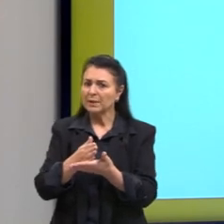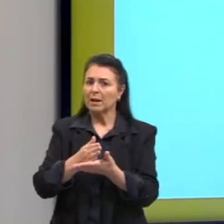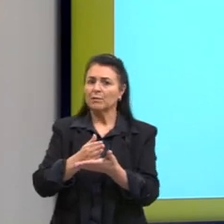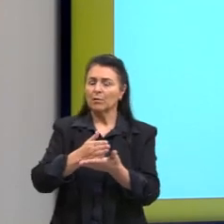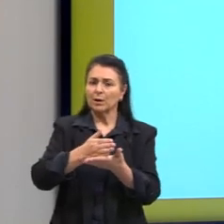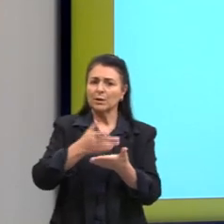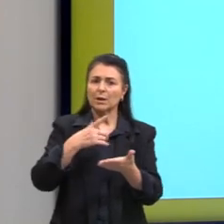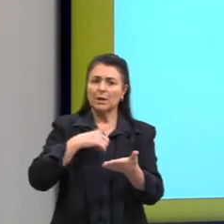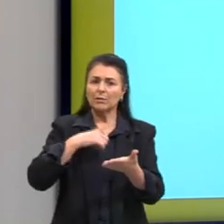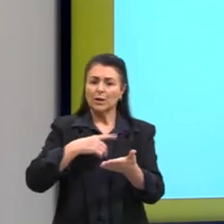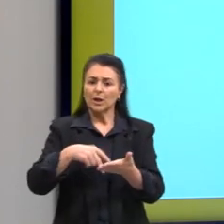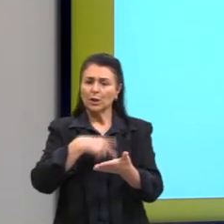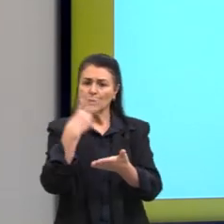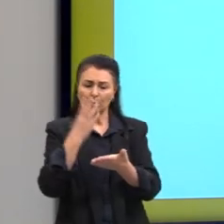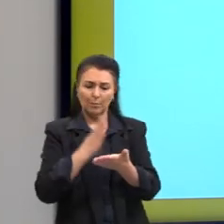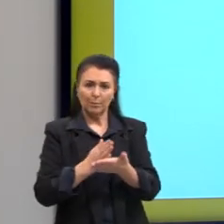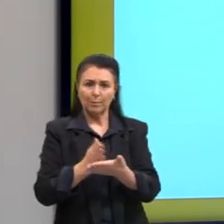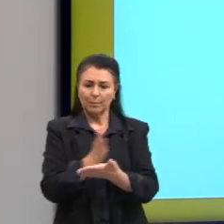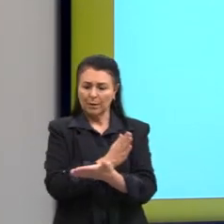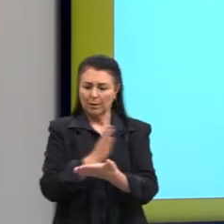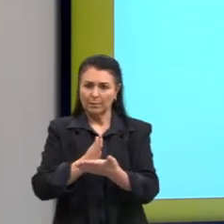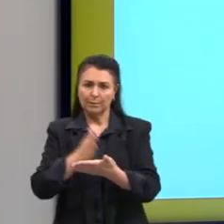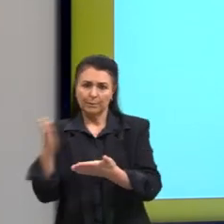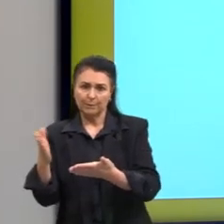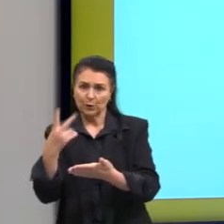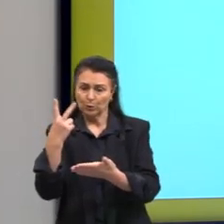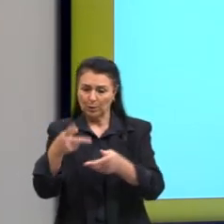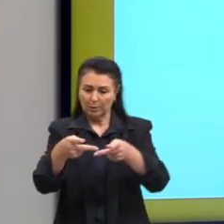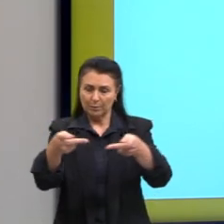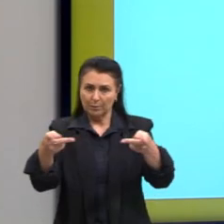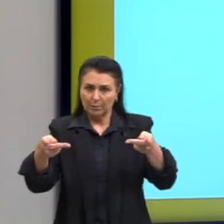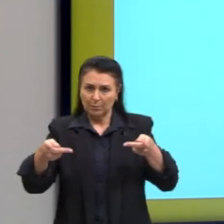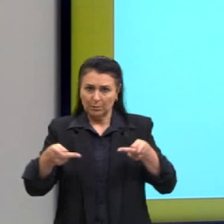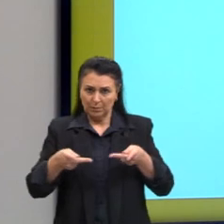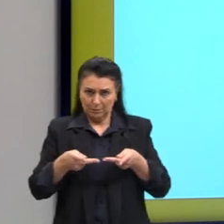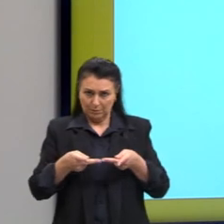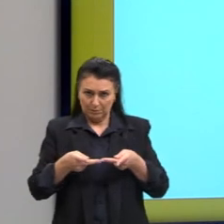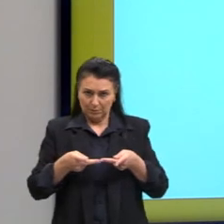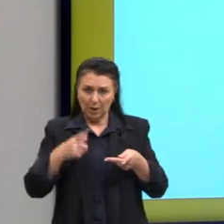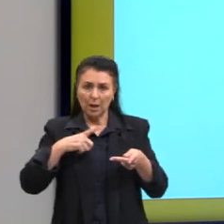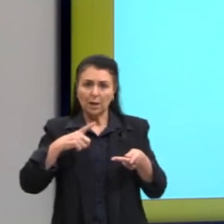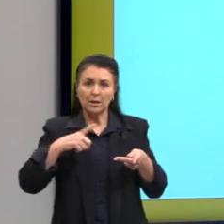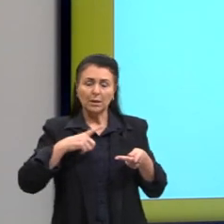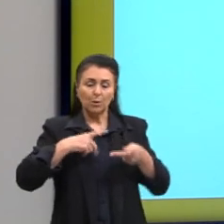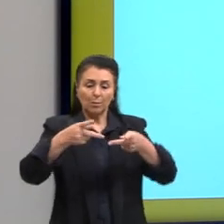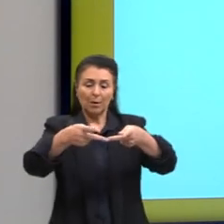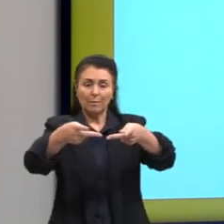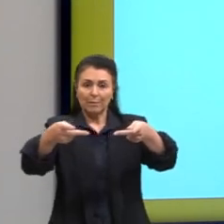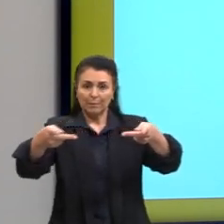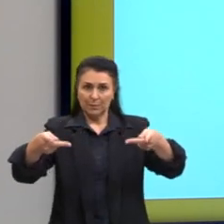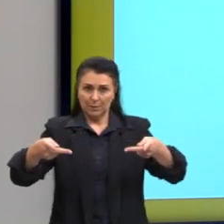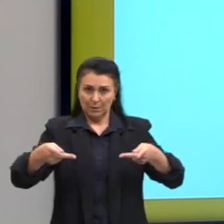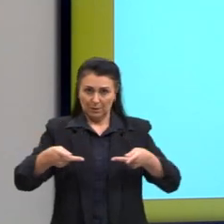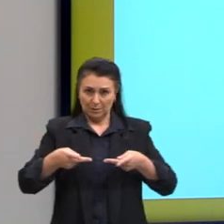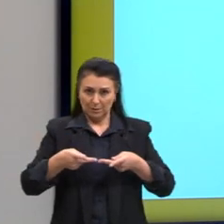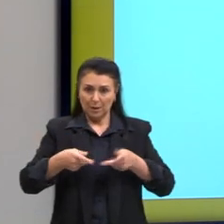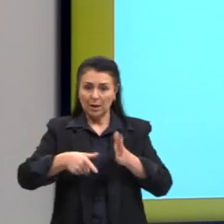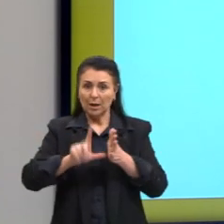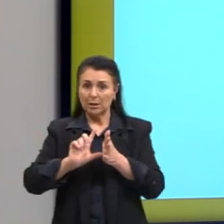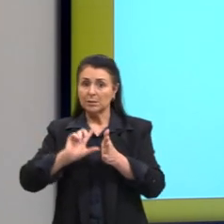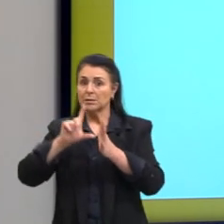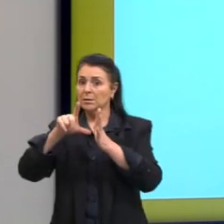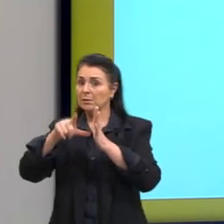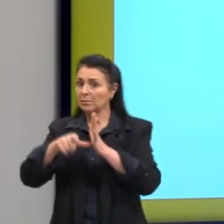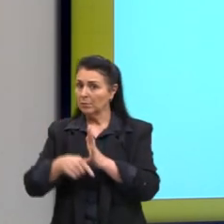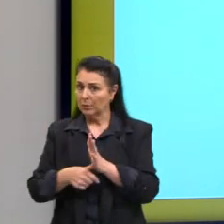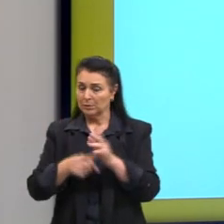isto é, em duas partes iguais. Então, aqui nós temos um desenho onde ilustra a pizza antes e depois dela ser dividida